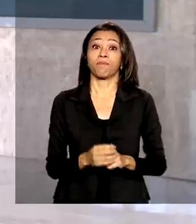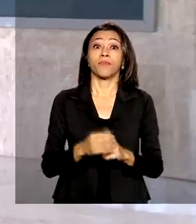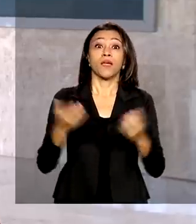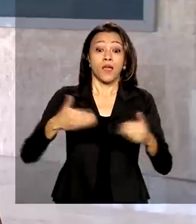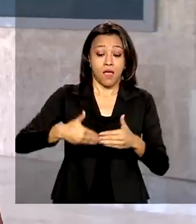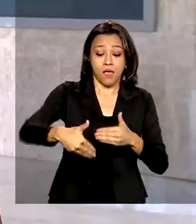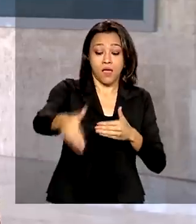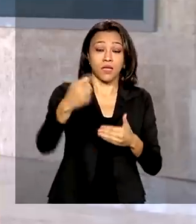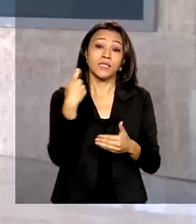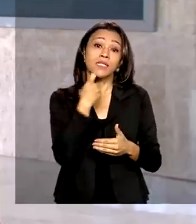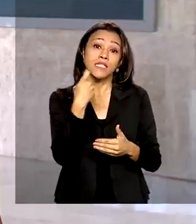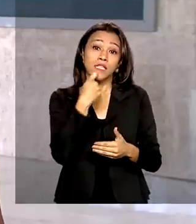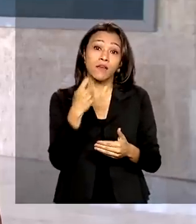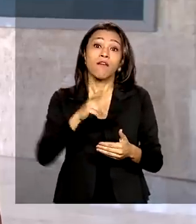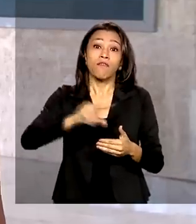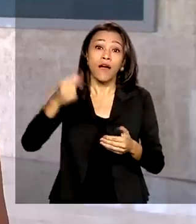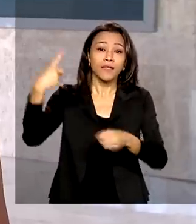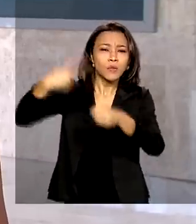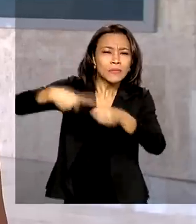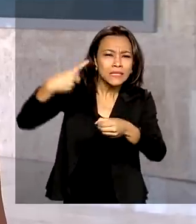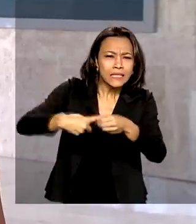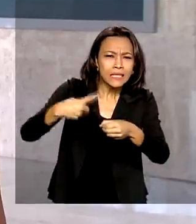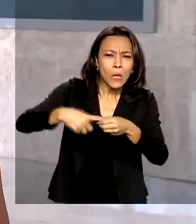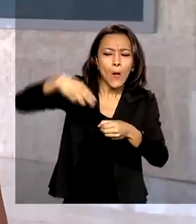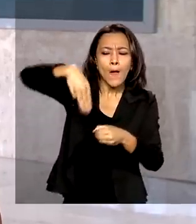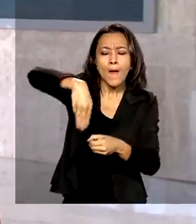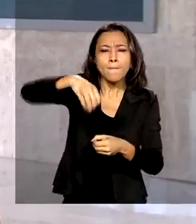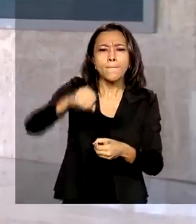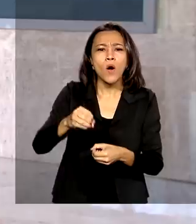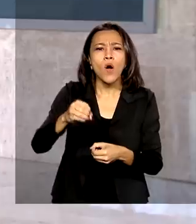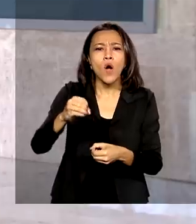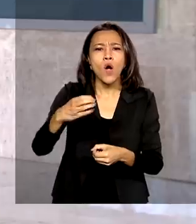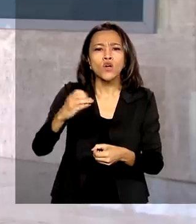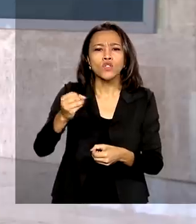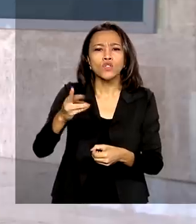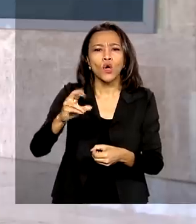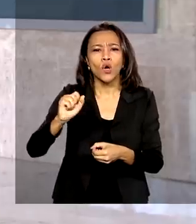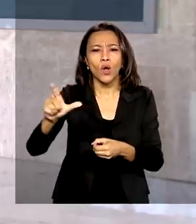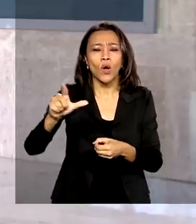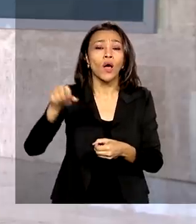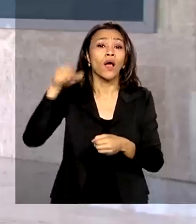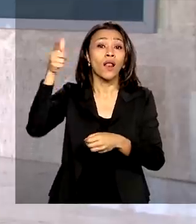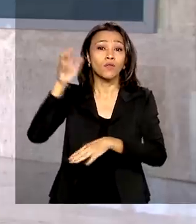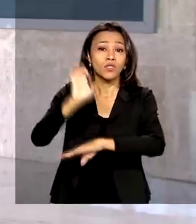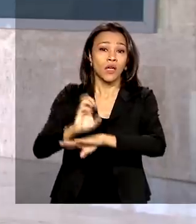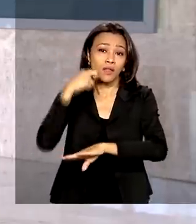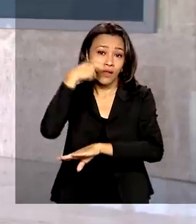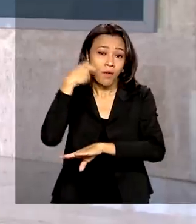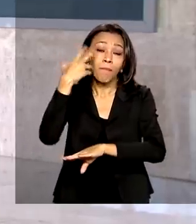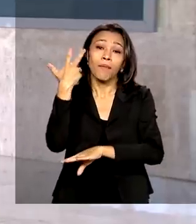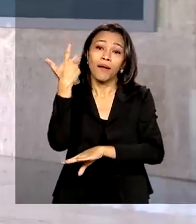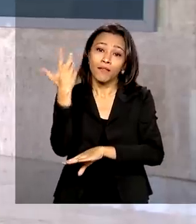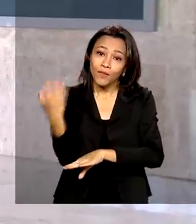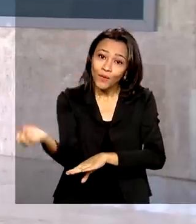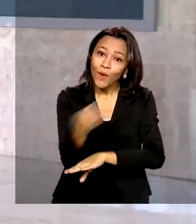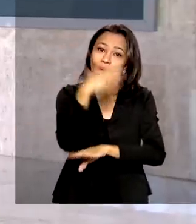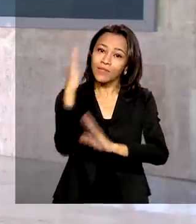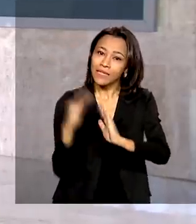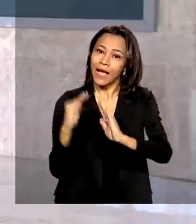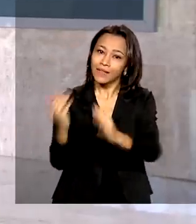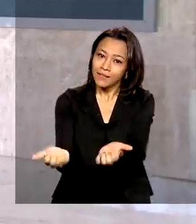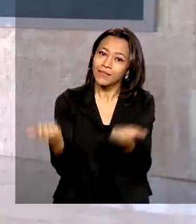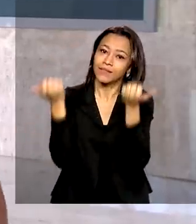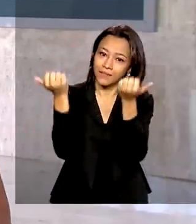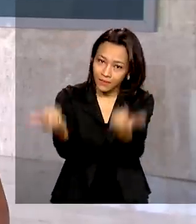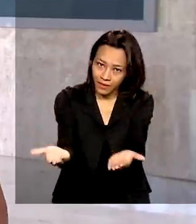Bolsonaro vai estar em Mossoró, lá no Rio Grande do Norte, para fazer entrega de novas habitações, novas entregas de habitações. E